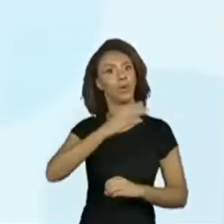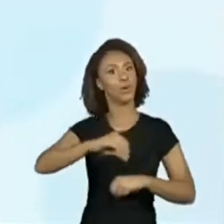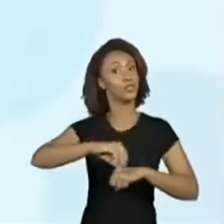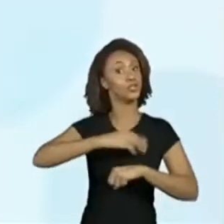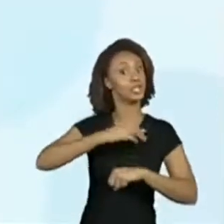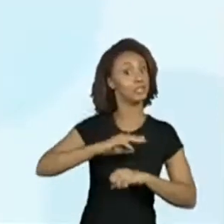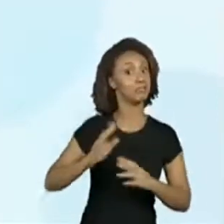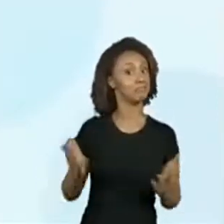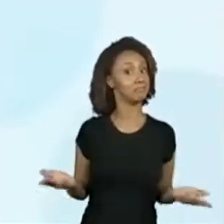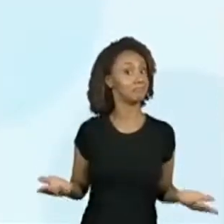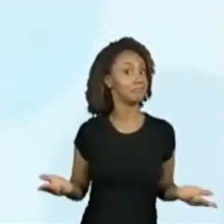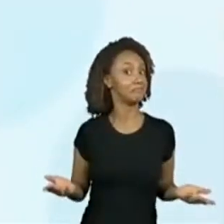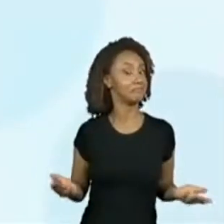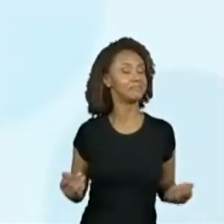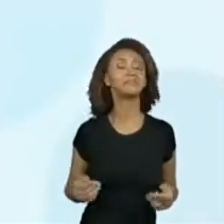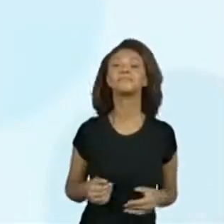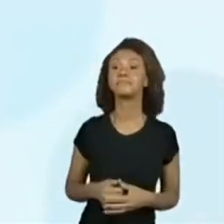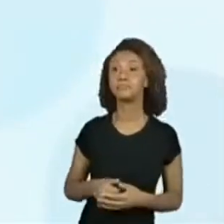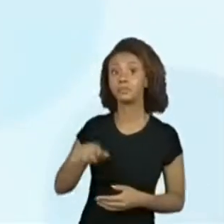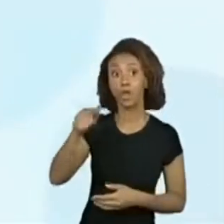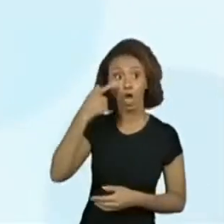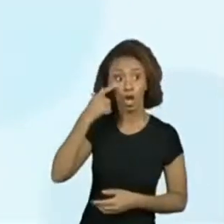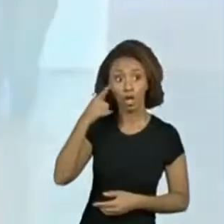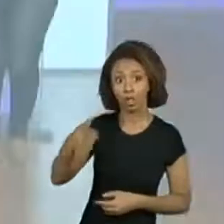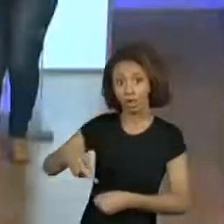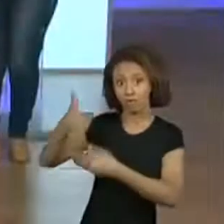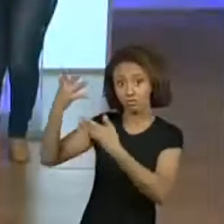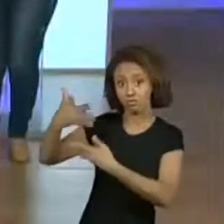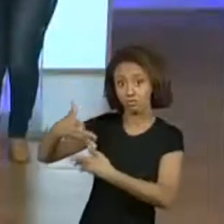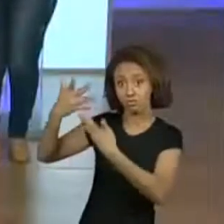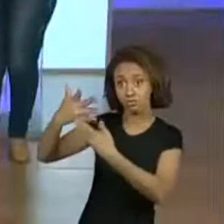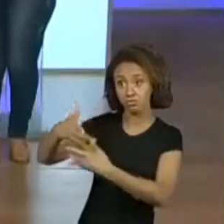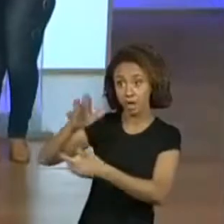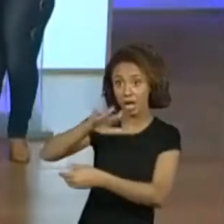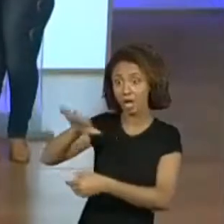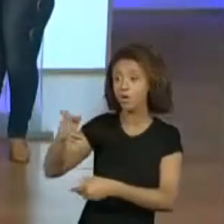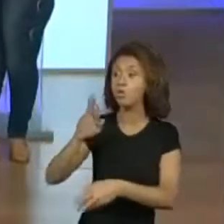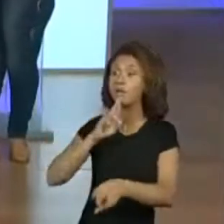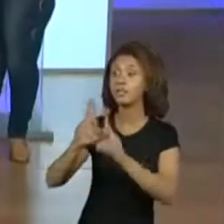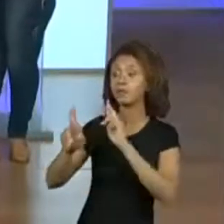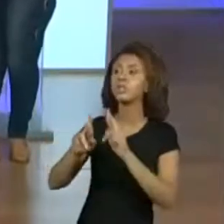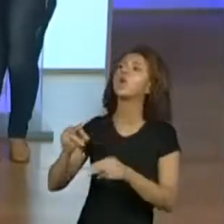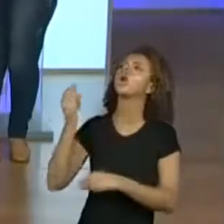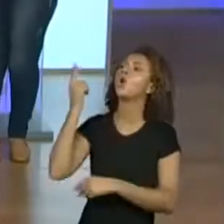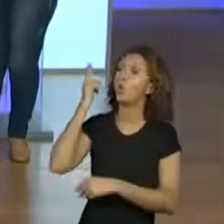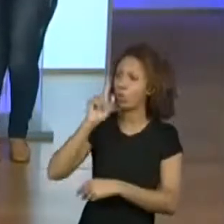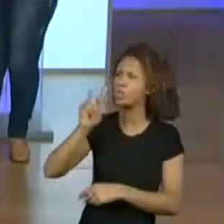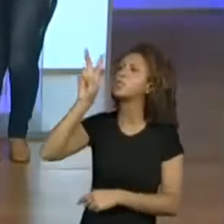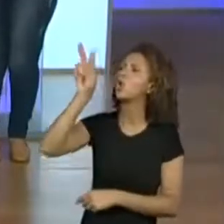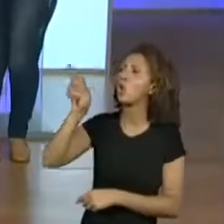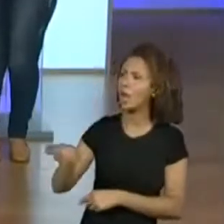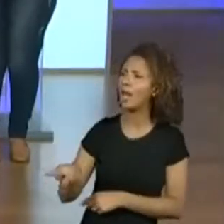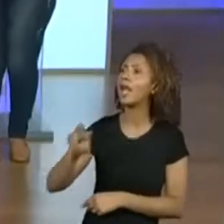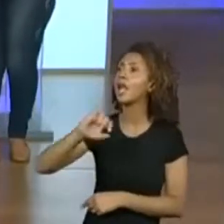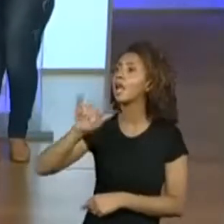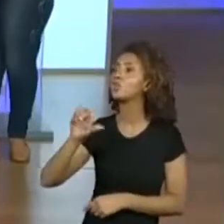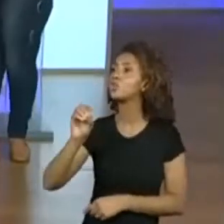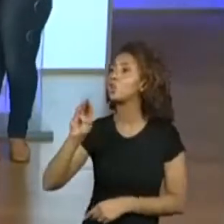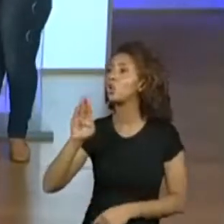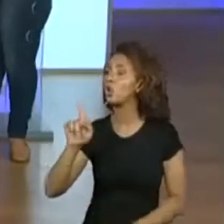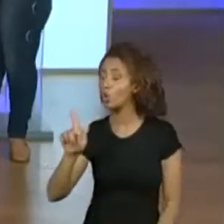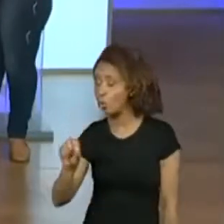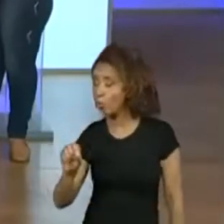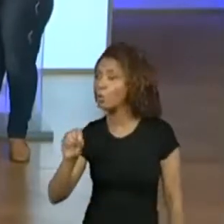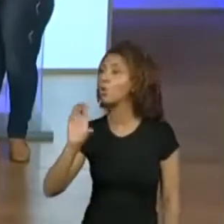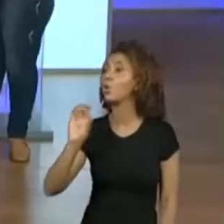pode ter, certo, professora Vivi? Estão falando, professora Kelly, os alunos, que eles conseguiram ler e o jogo com um dado, é a